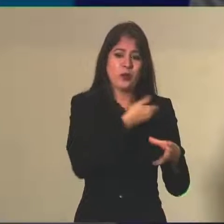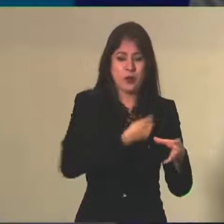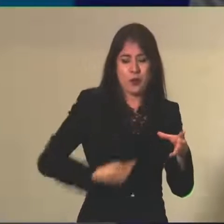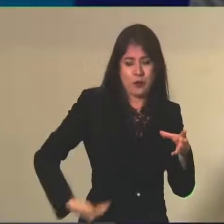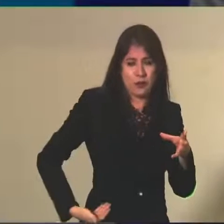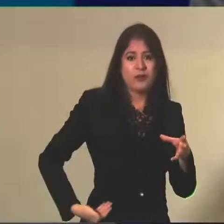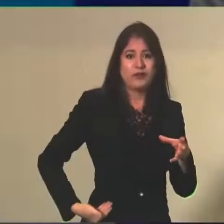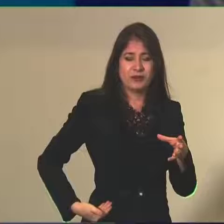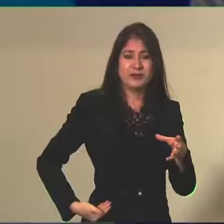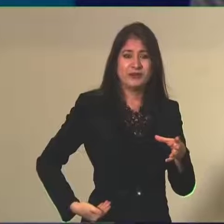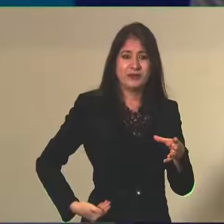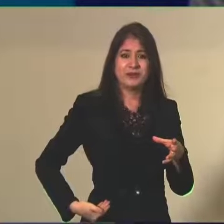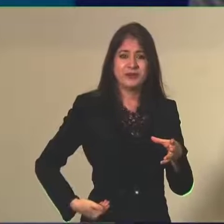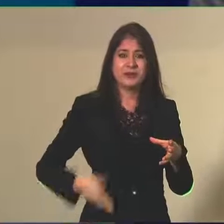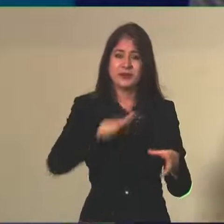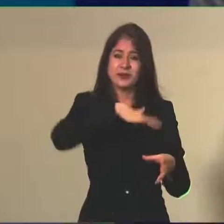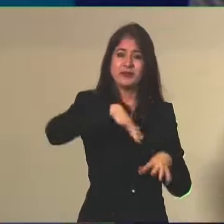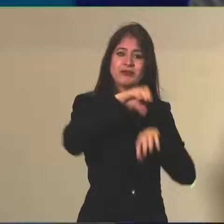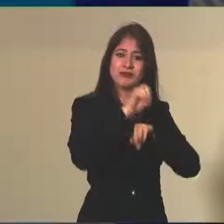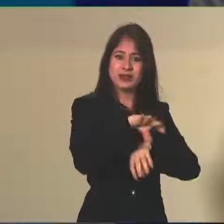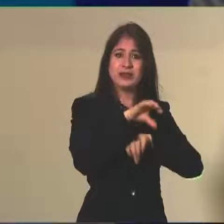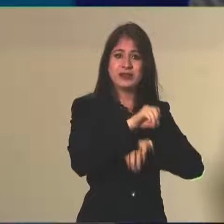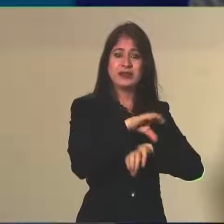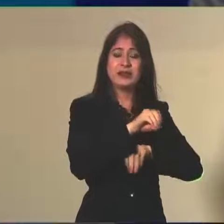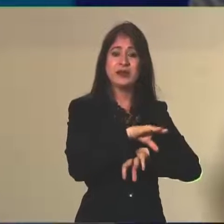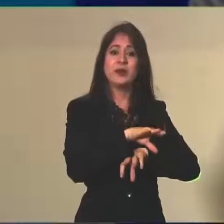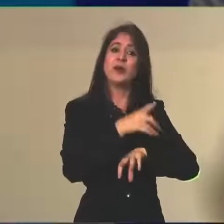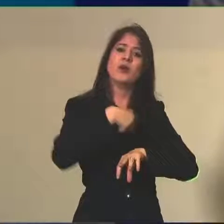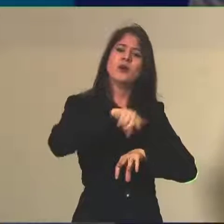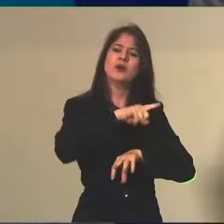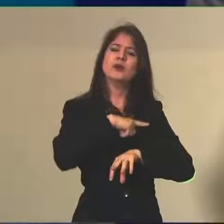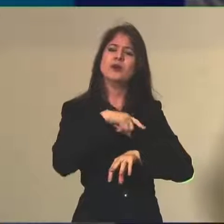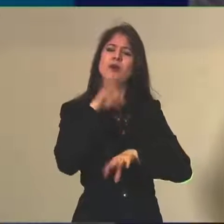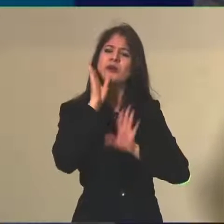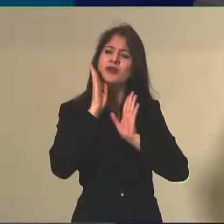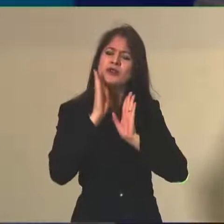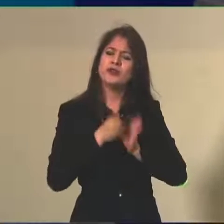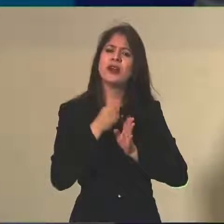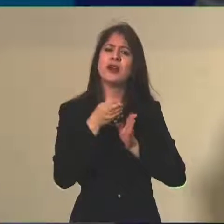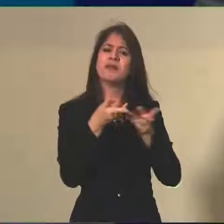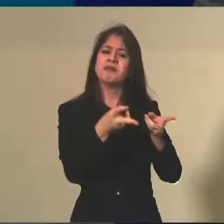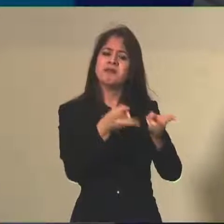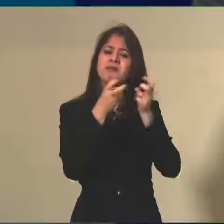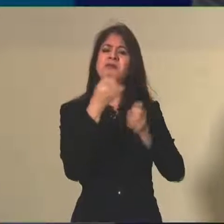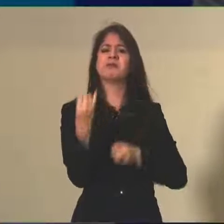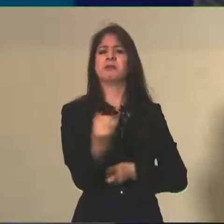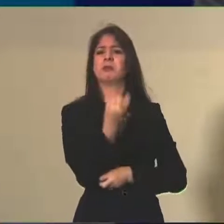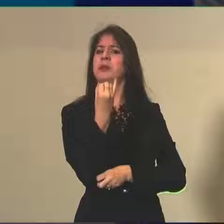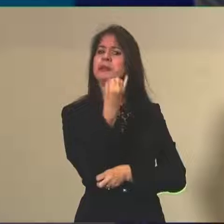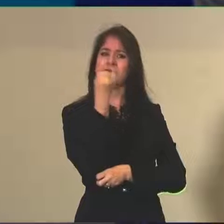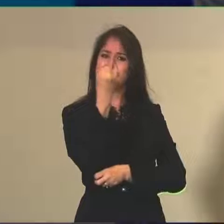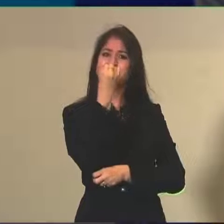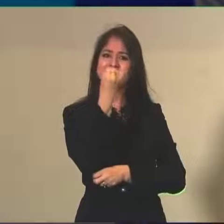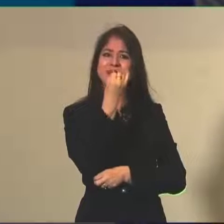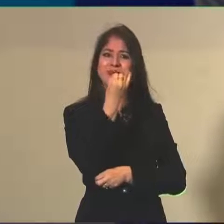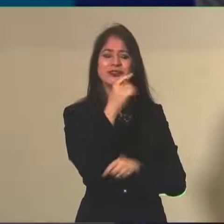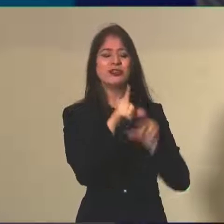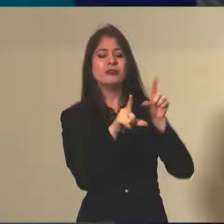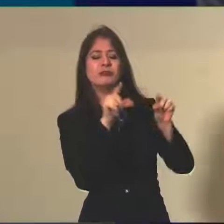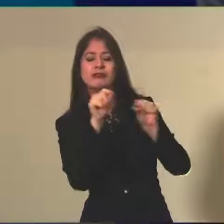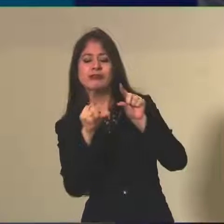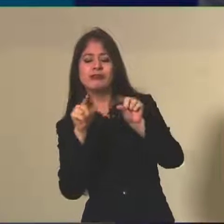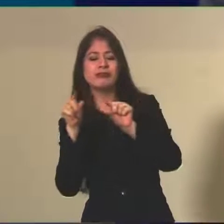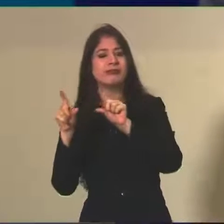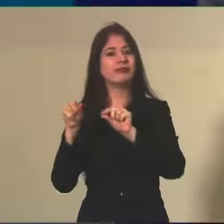ensino, isso também já traz um aspecto importante de seleção, então,